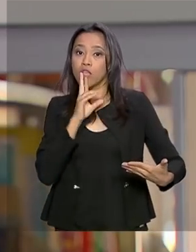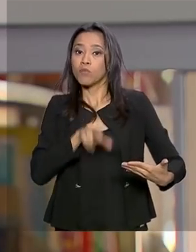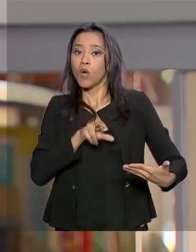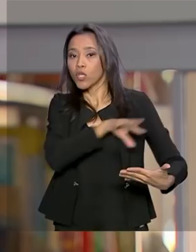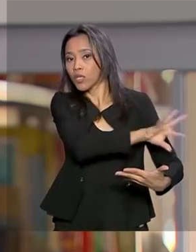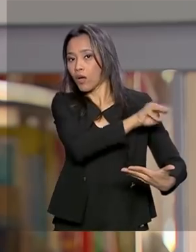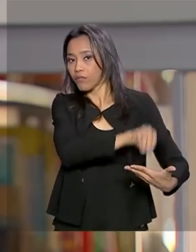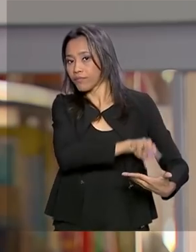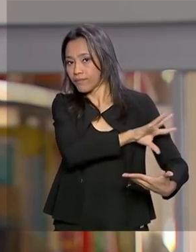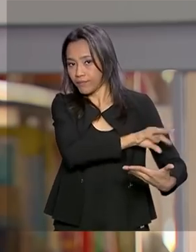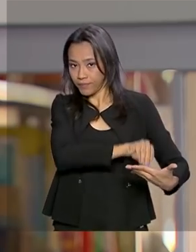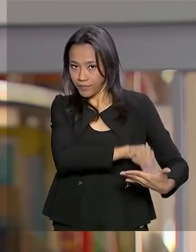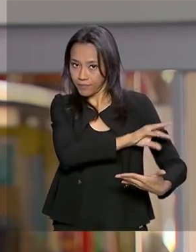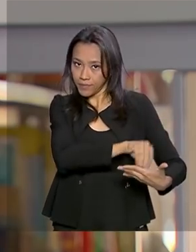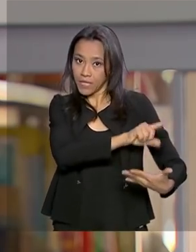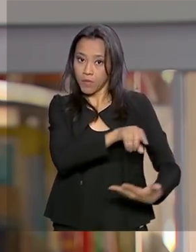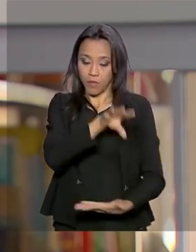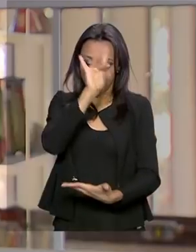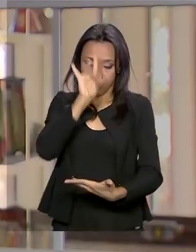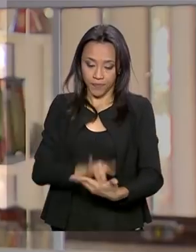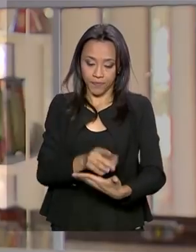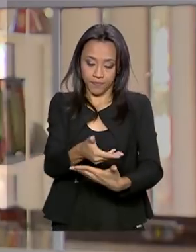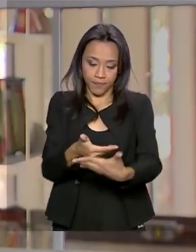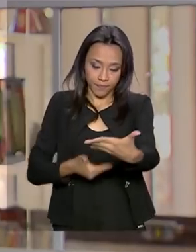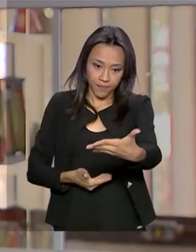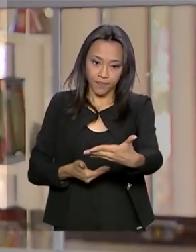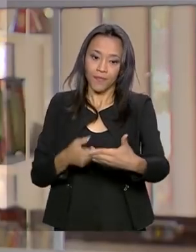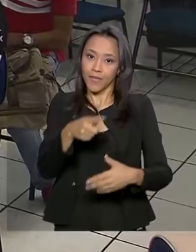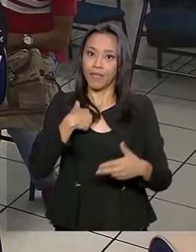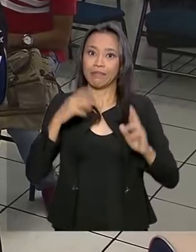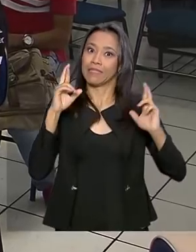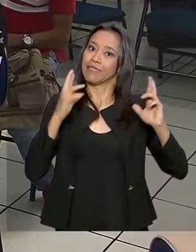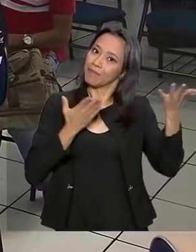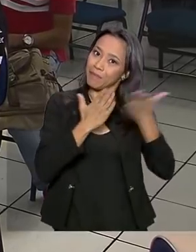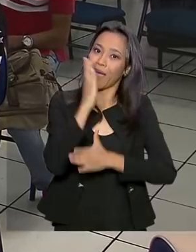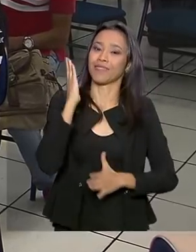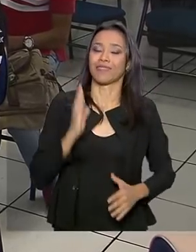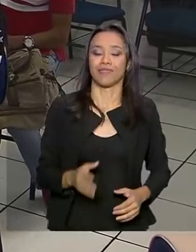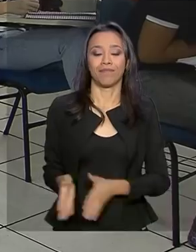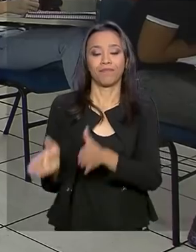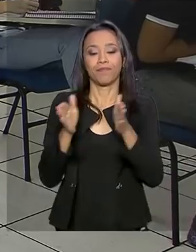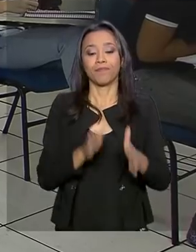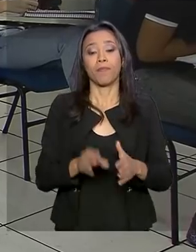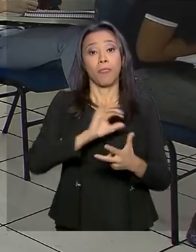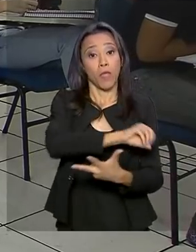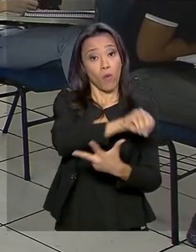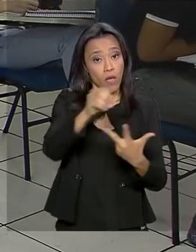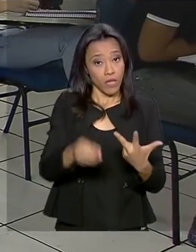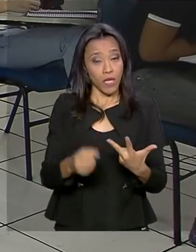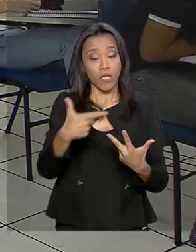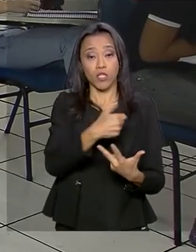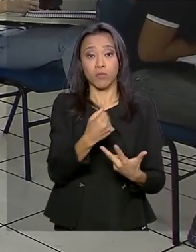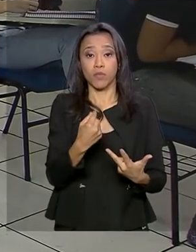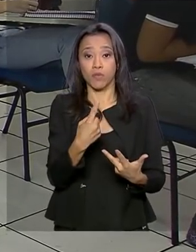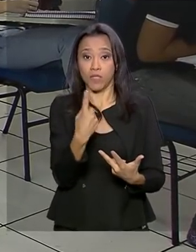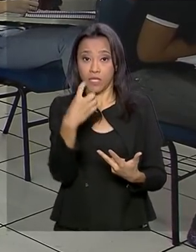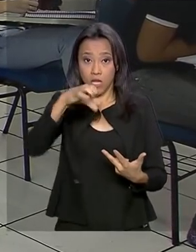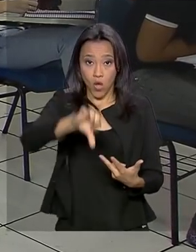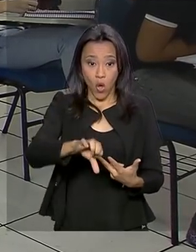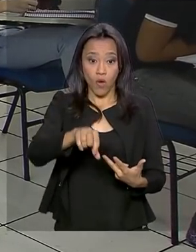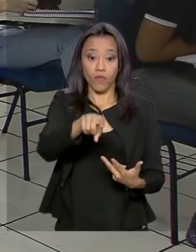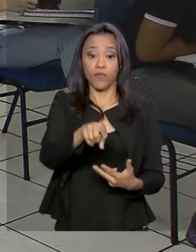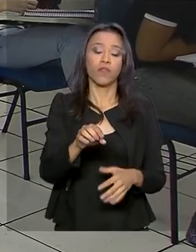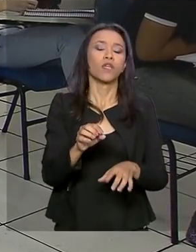e depois passa para o caderno de respostas. Minha expectativa é que eu passe. O Enem 2019, que será realizado nos dois primeiros